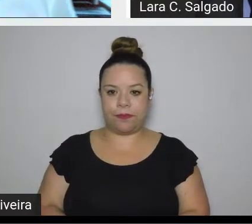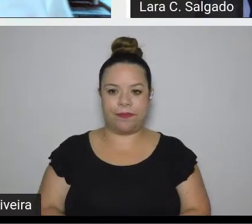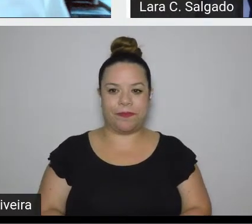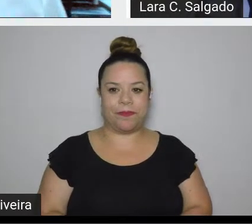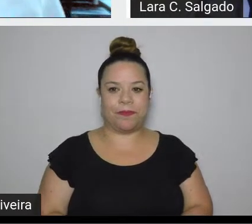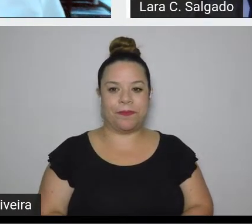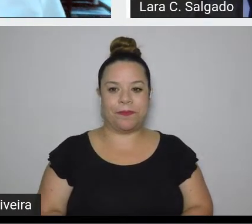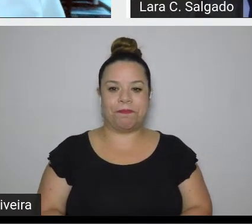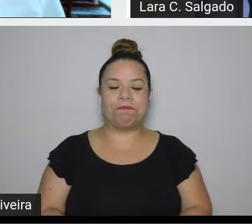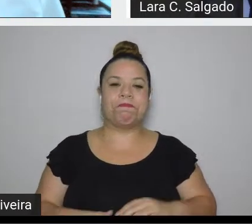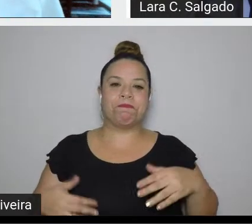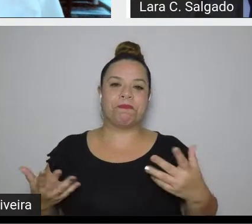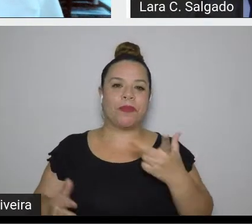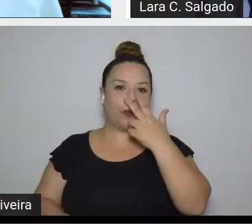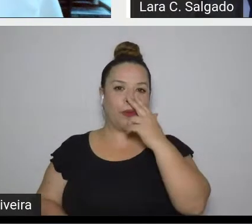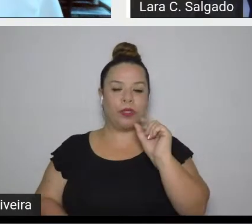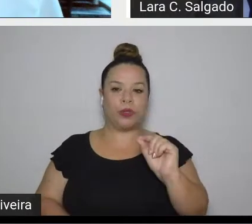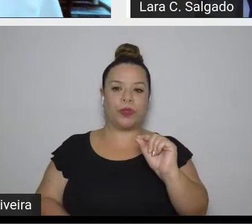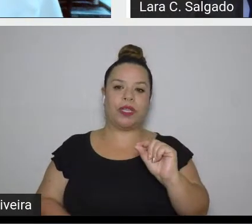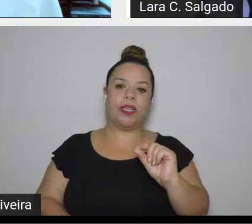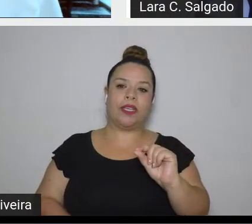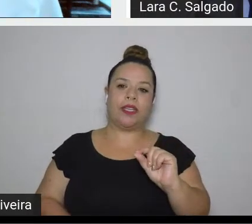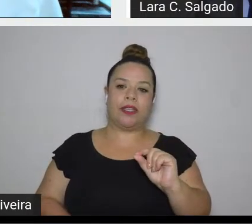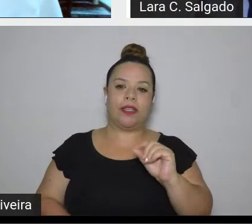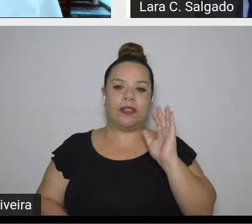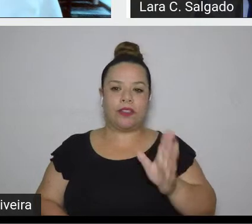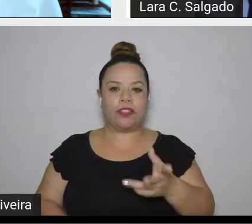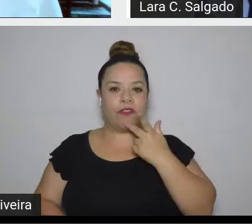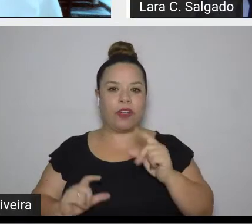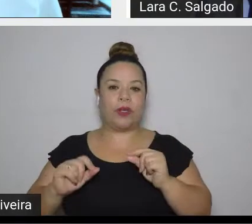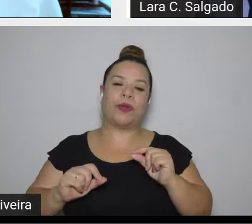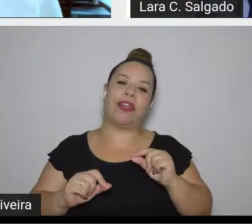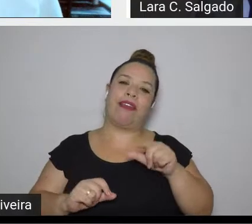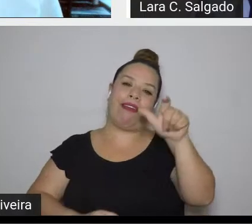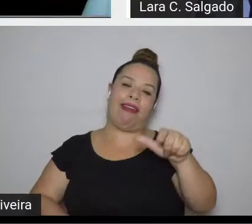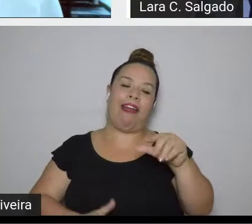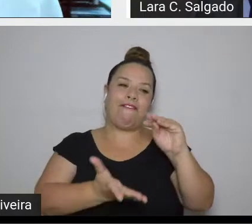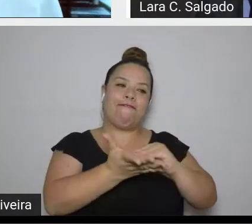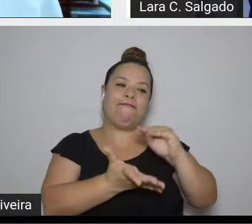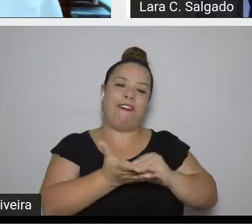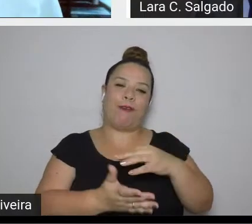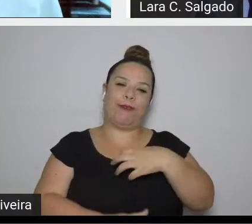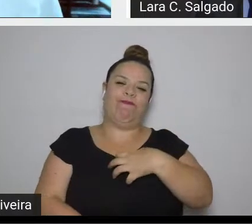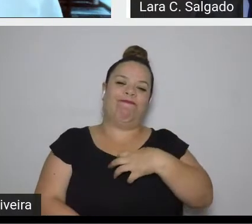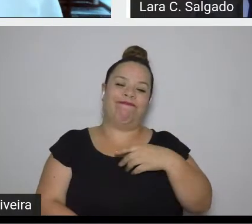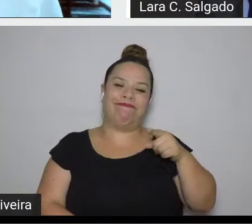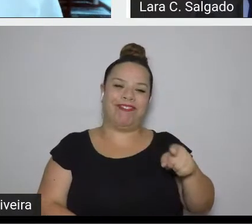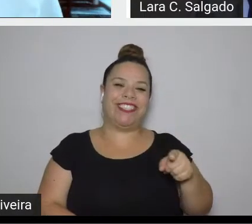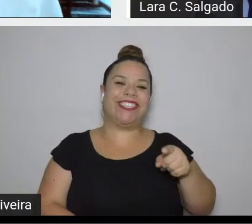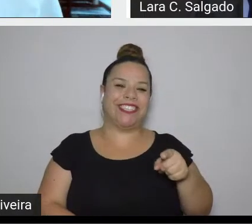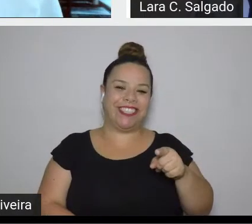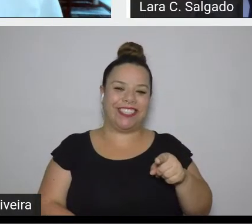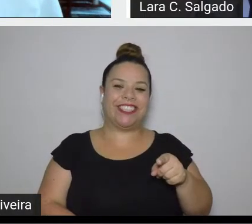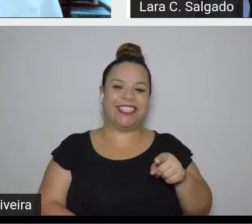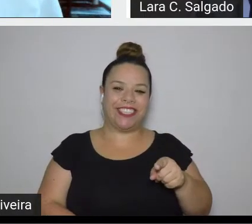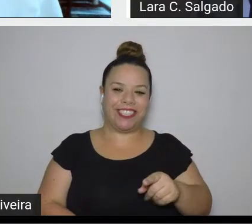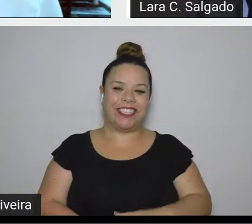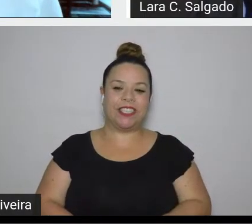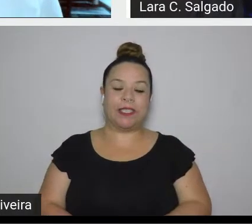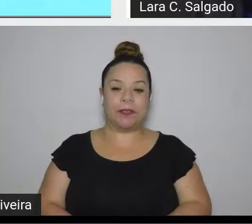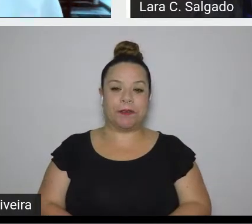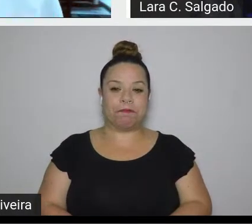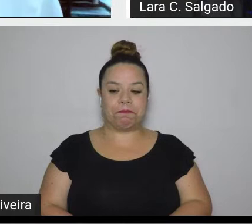eu acho que eu só fiz que é a falta que o Saramago nos faz porque